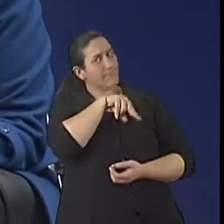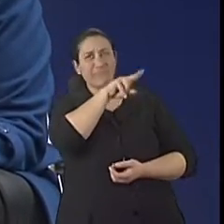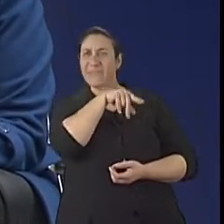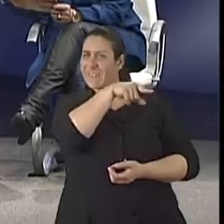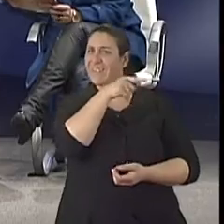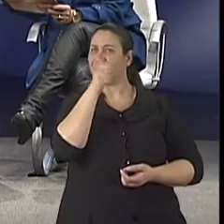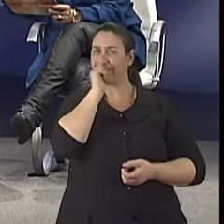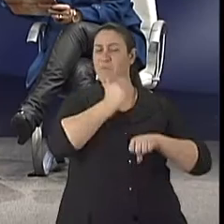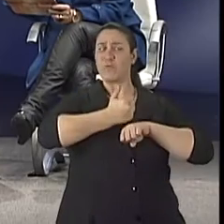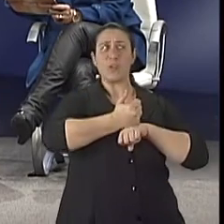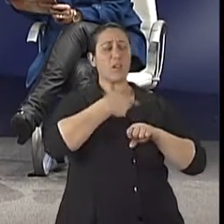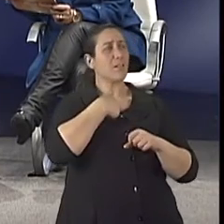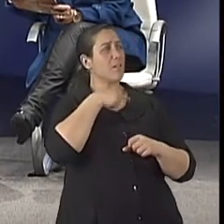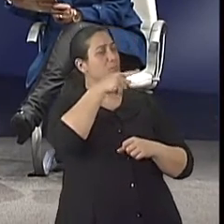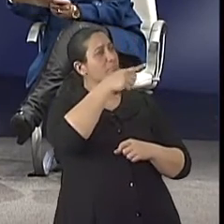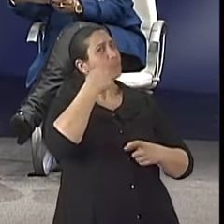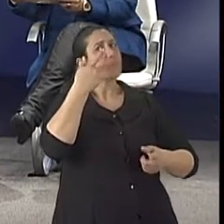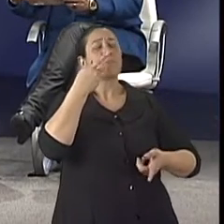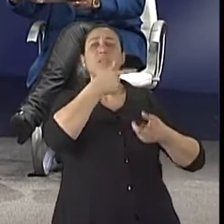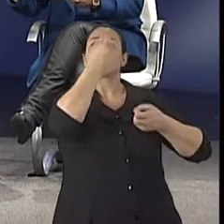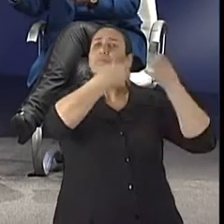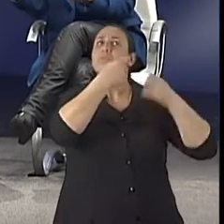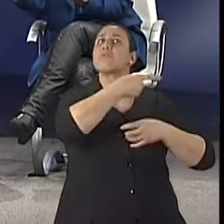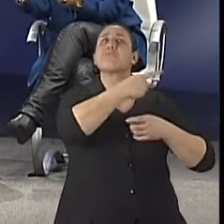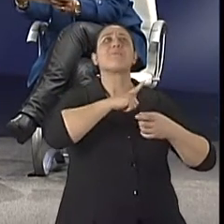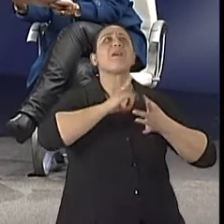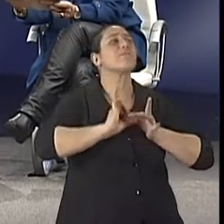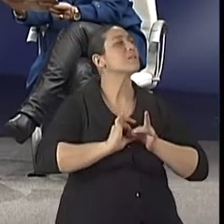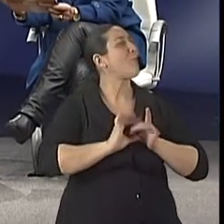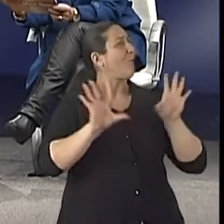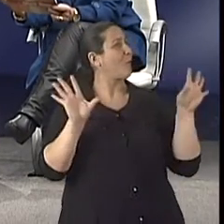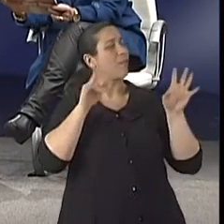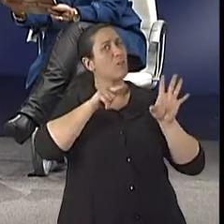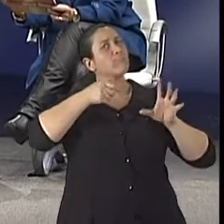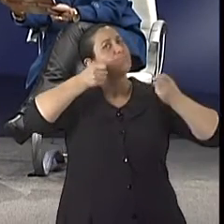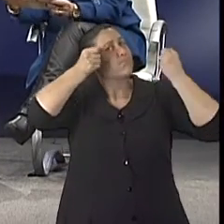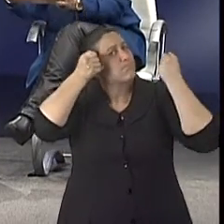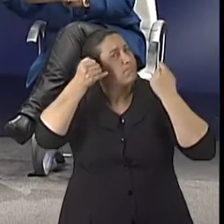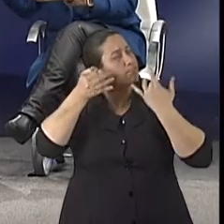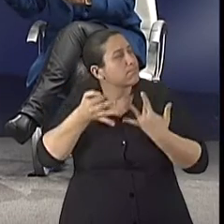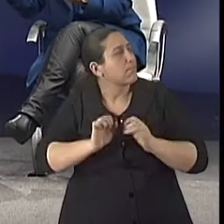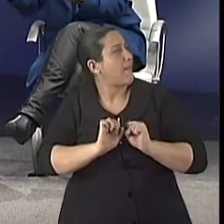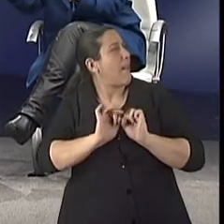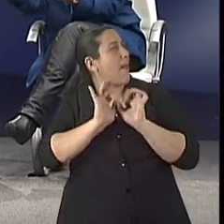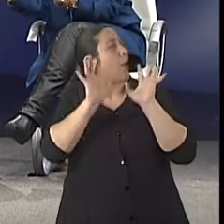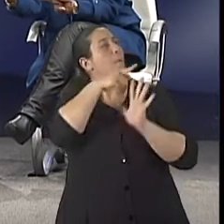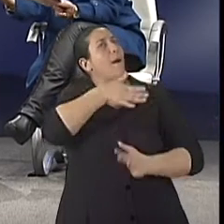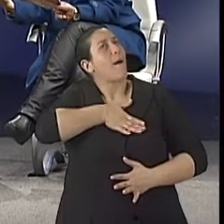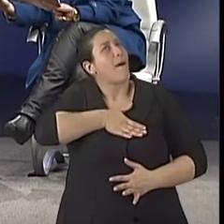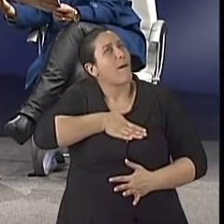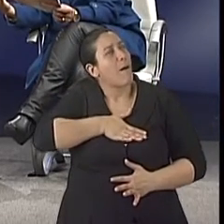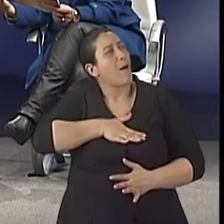frente a ela, a gente vê que contigo tu tens uma disponibilidade em explicar. Tu tens uma disponibilidade em